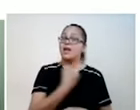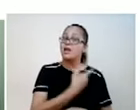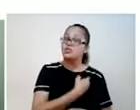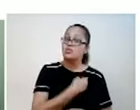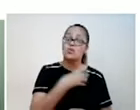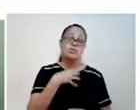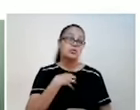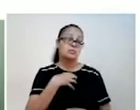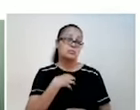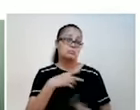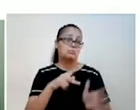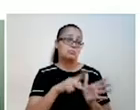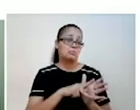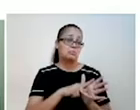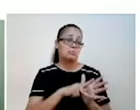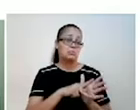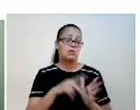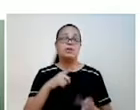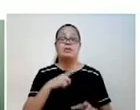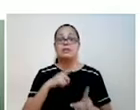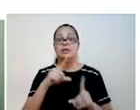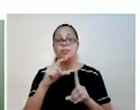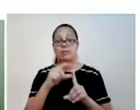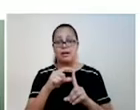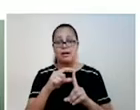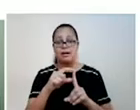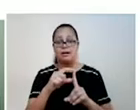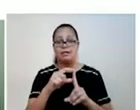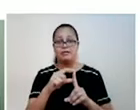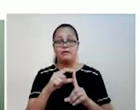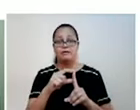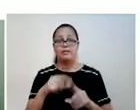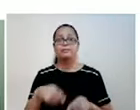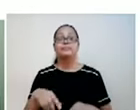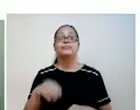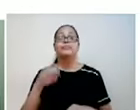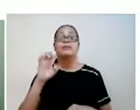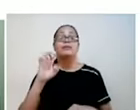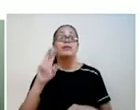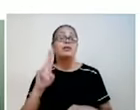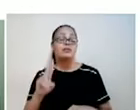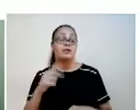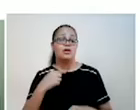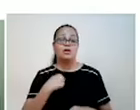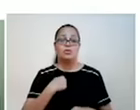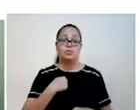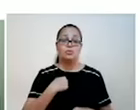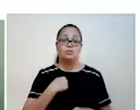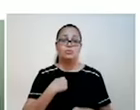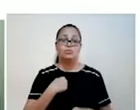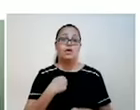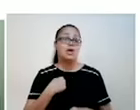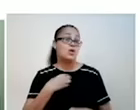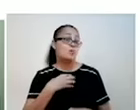que indica a pessoa, eu também posso falar eu mesmo, a mim mesmo. Ok? Como é que vai ser se eu